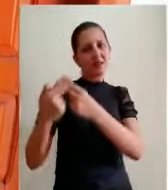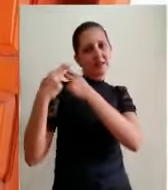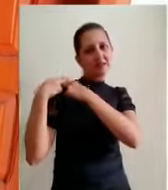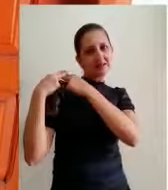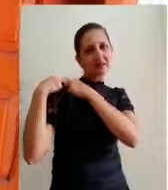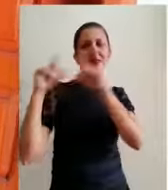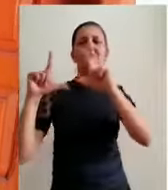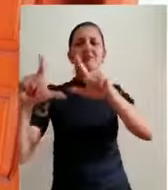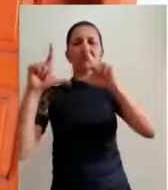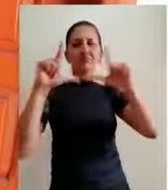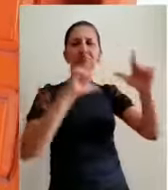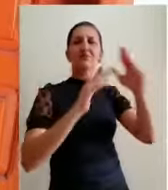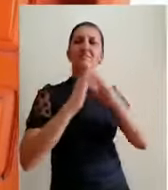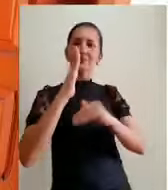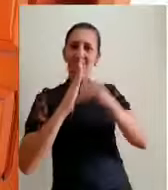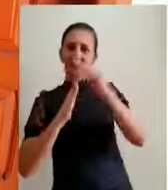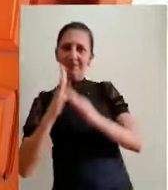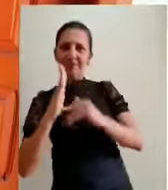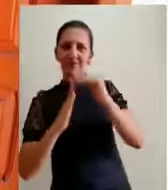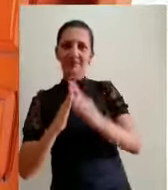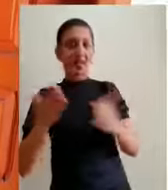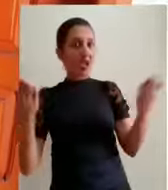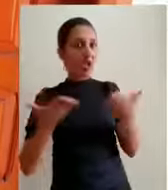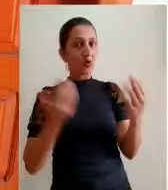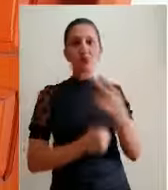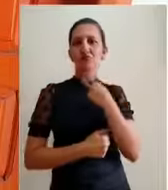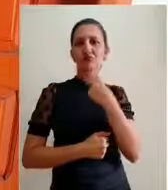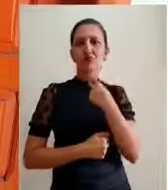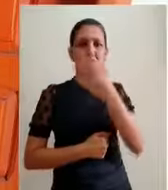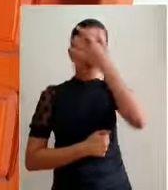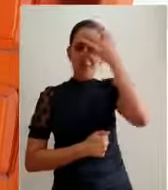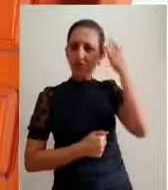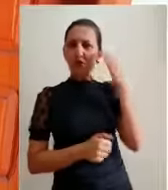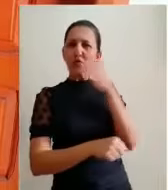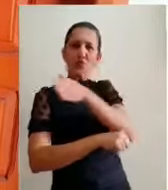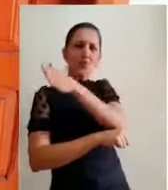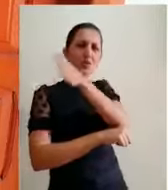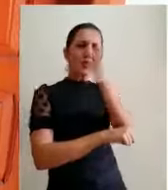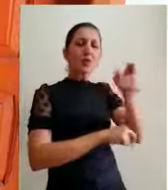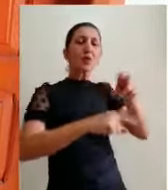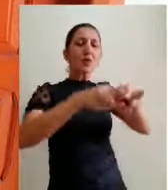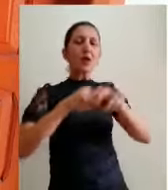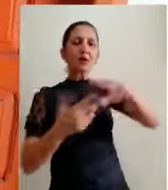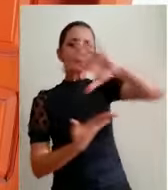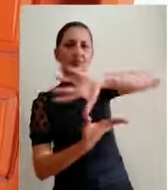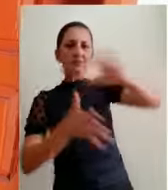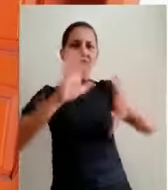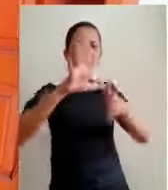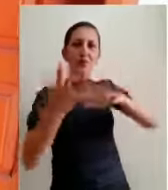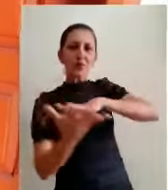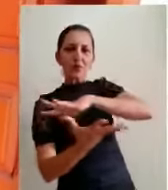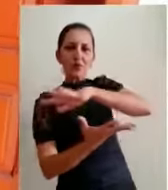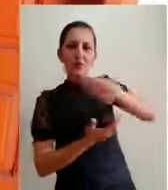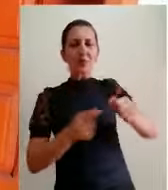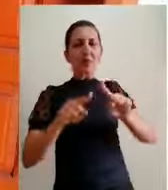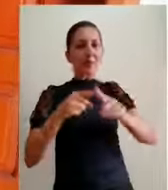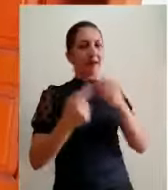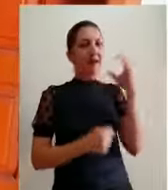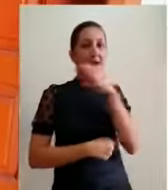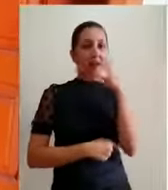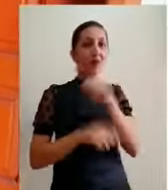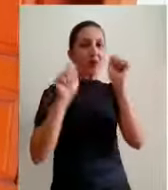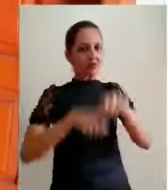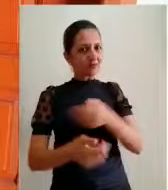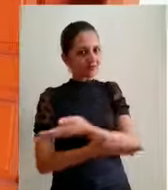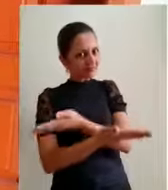galeria de artes. Por enquanto nós não estamos recebendo visitas por conta da pandemia, mas em breve vocês darão acesso a todo esse